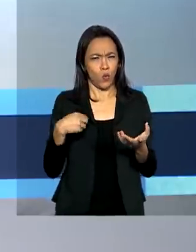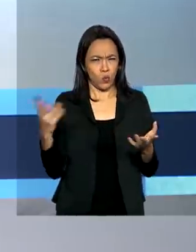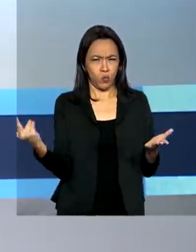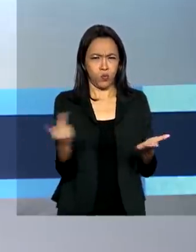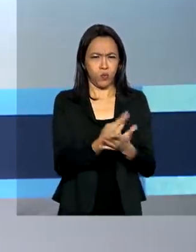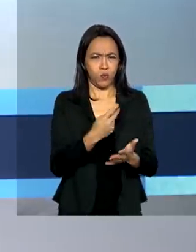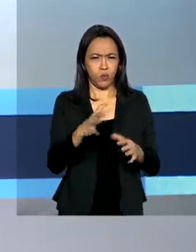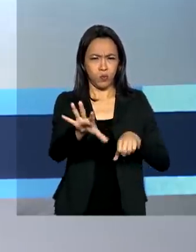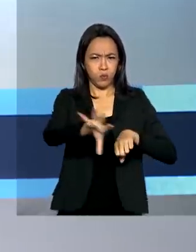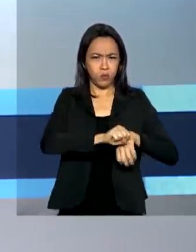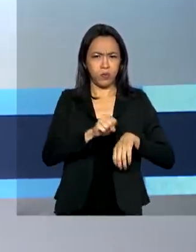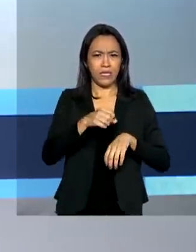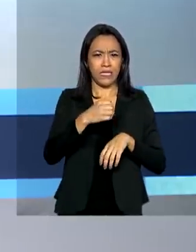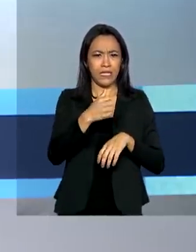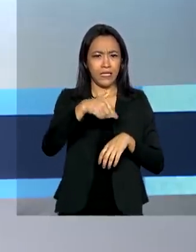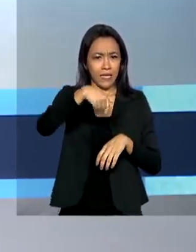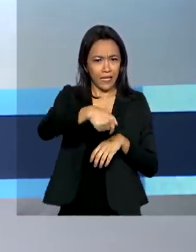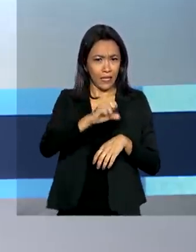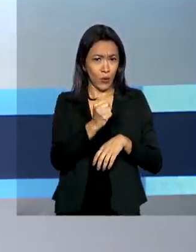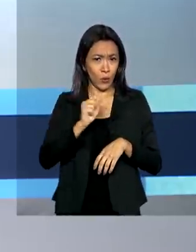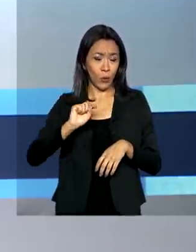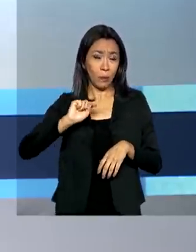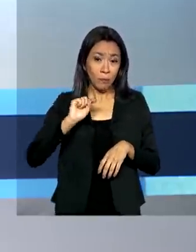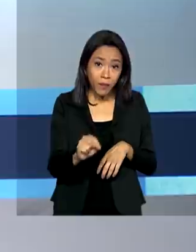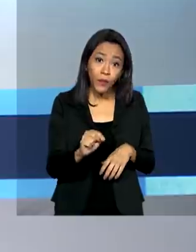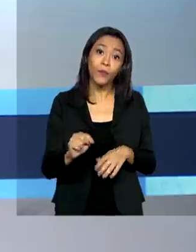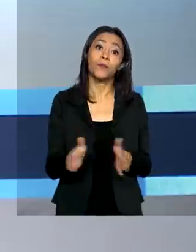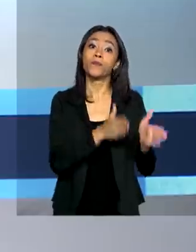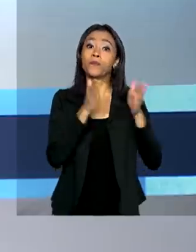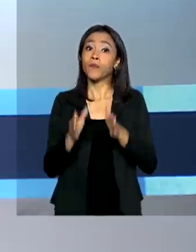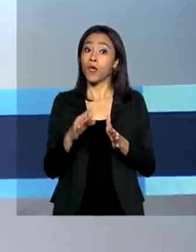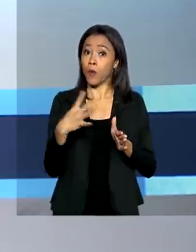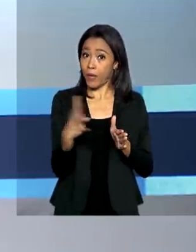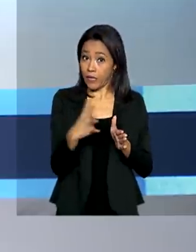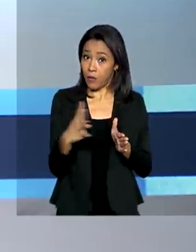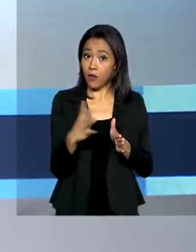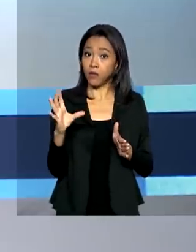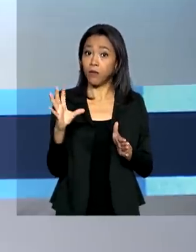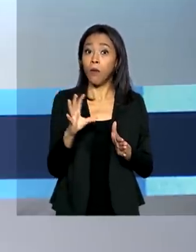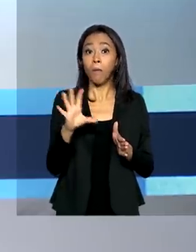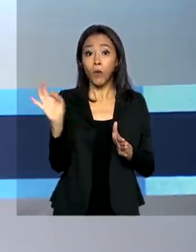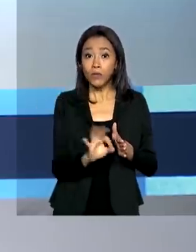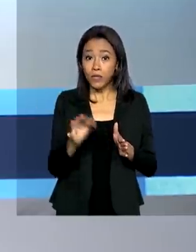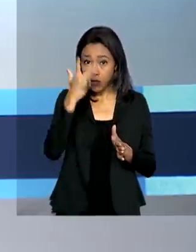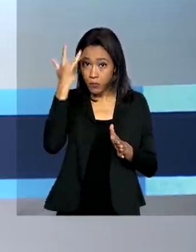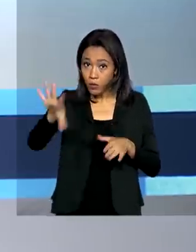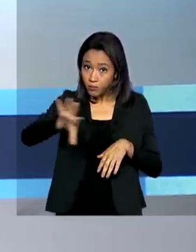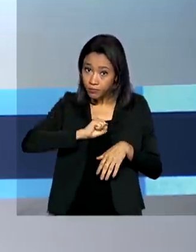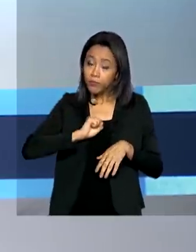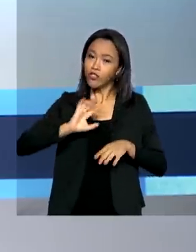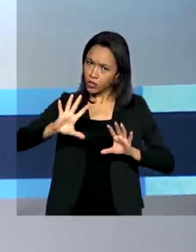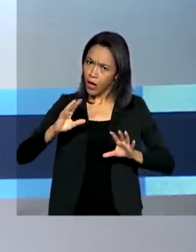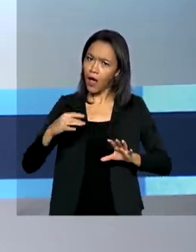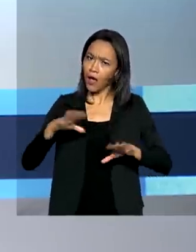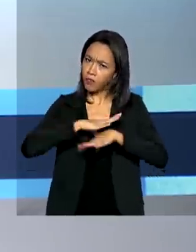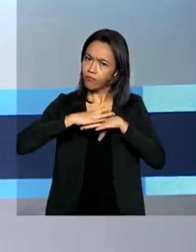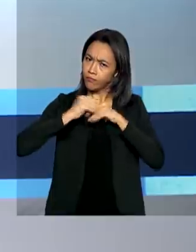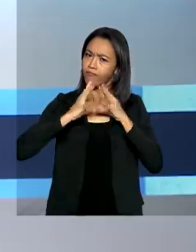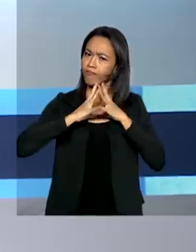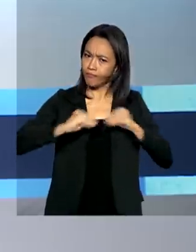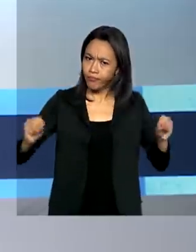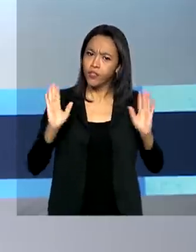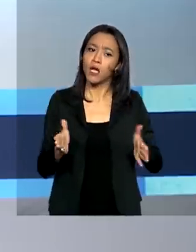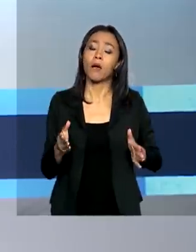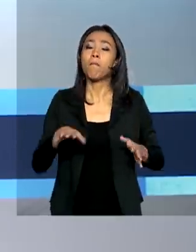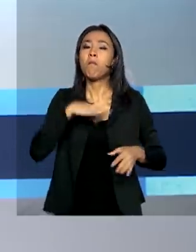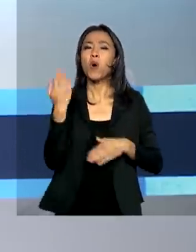-19 passa de 78 mil. Cerca de 44% dos infectados estão recuperados. As mortes chegam